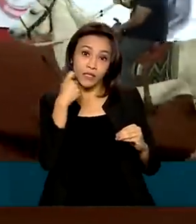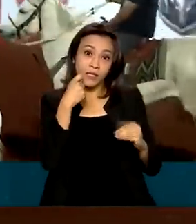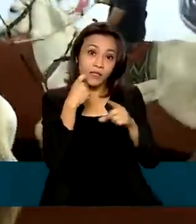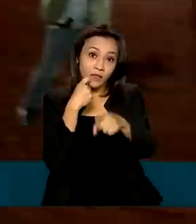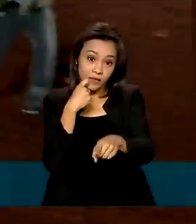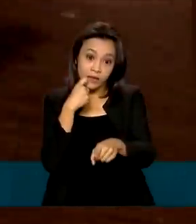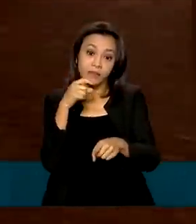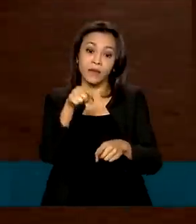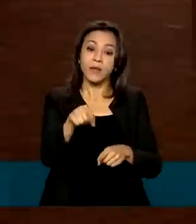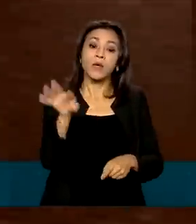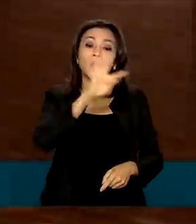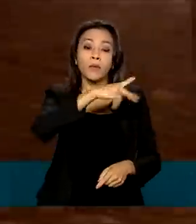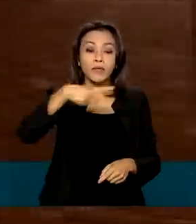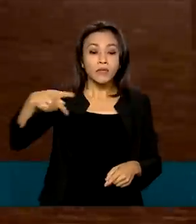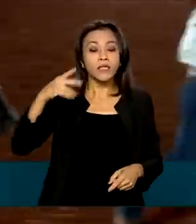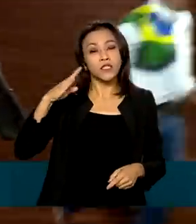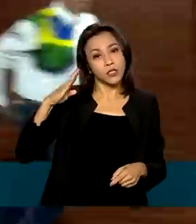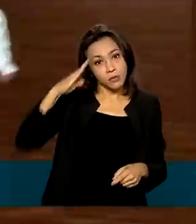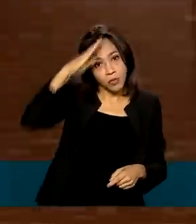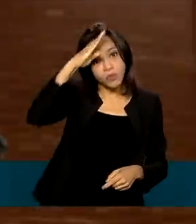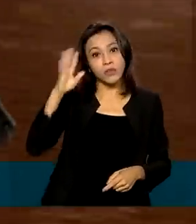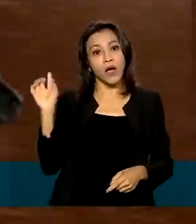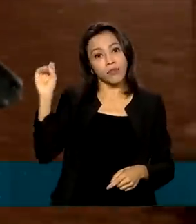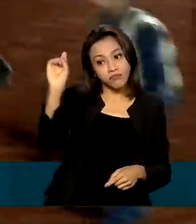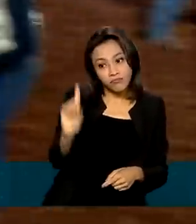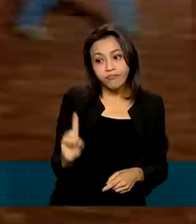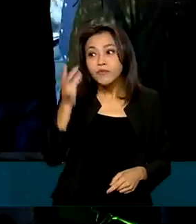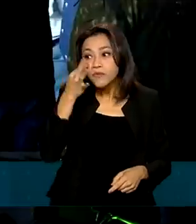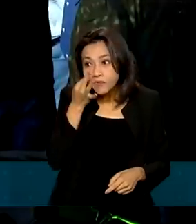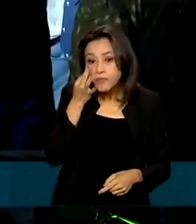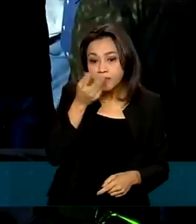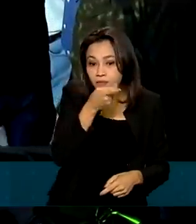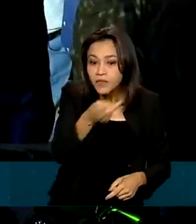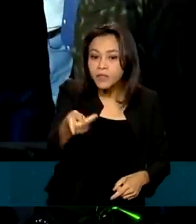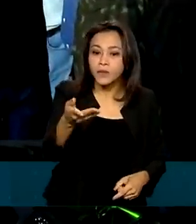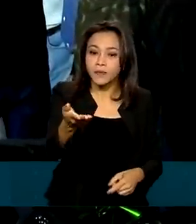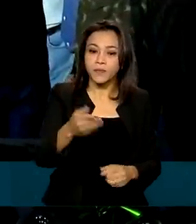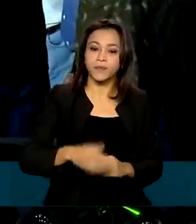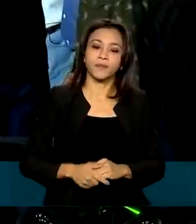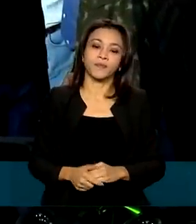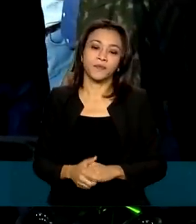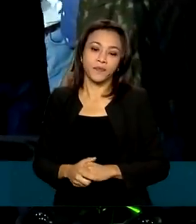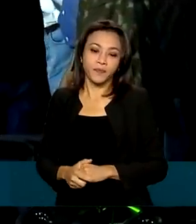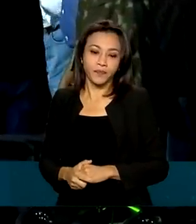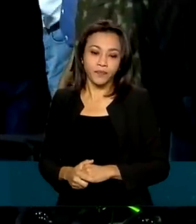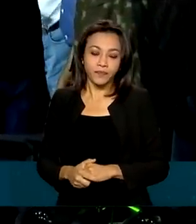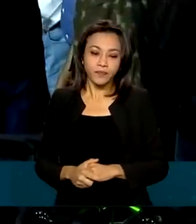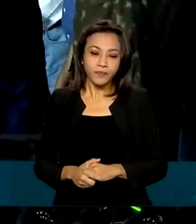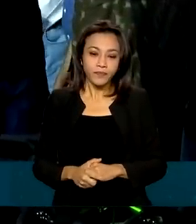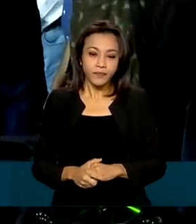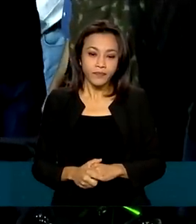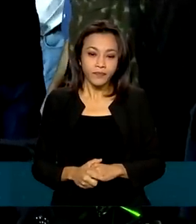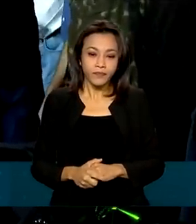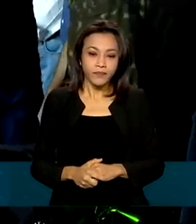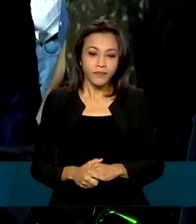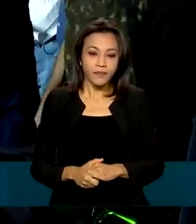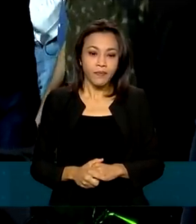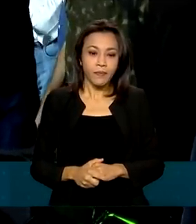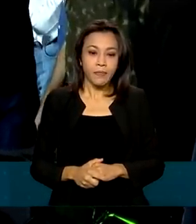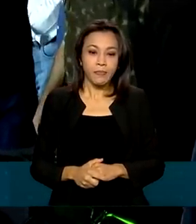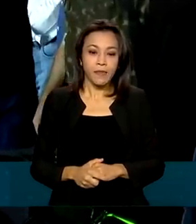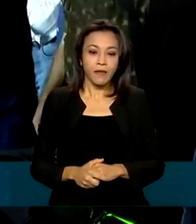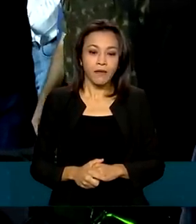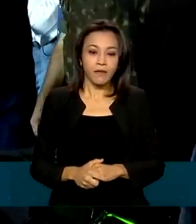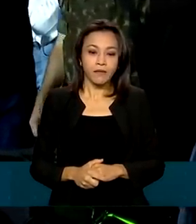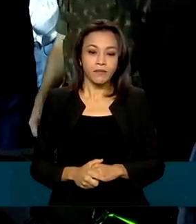da festa, o presidente Jair Bolsonaro visitou o evento. Movido pelo agro, pelo trabalho do homem e da mulher do campo,